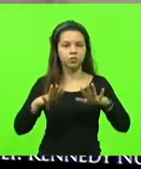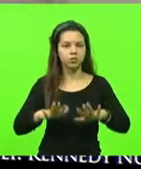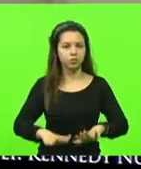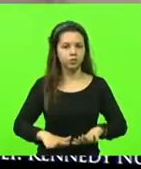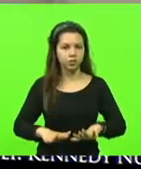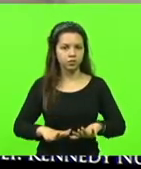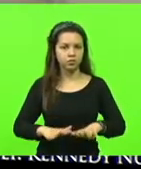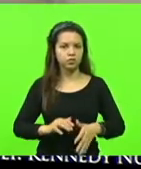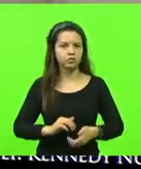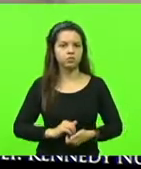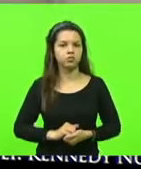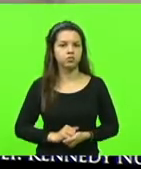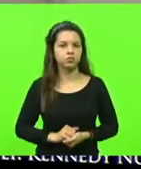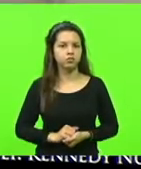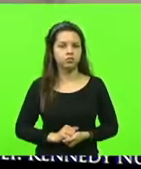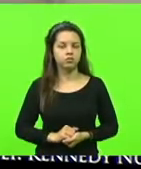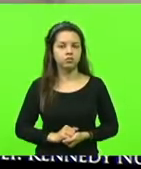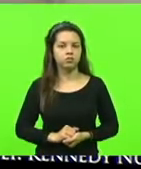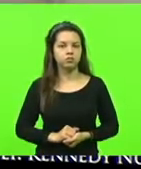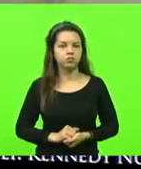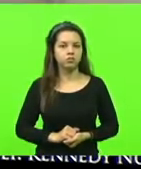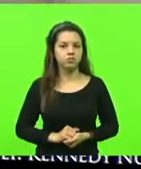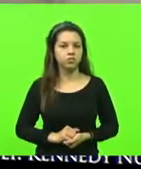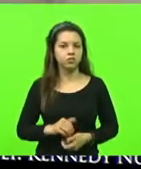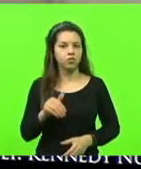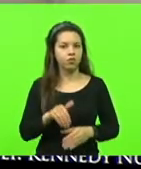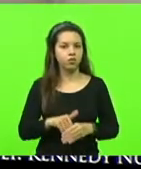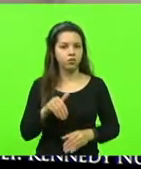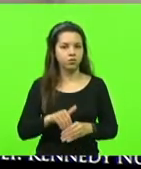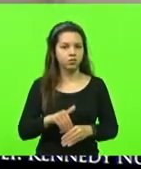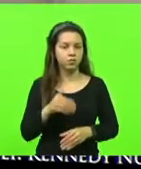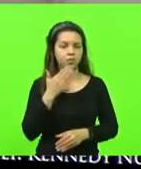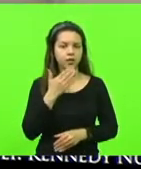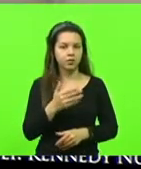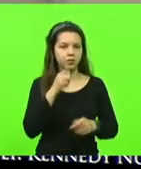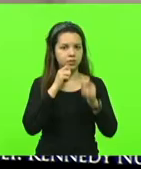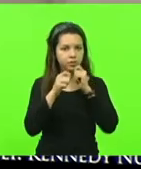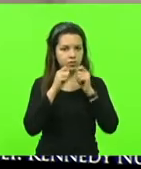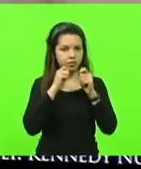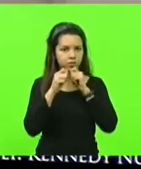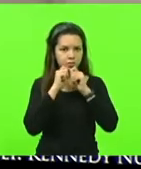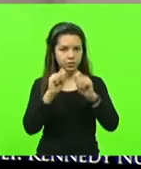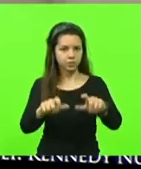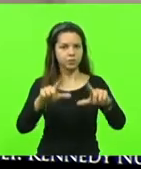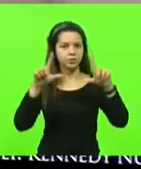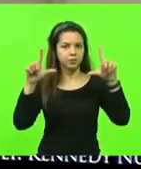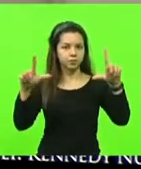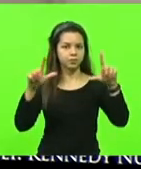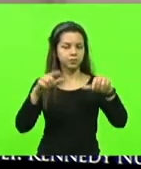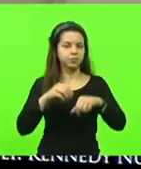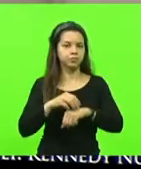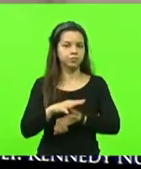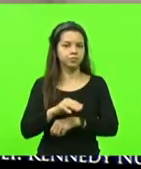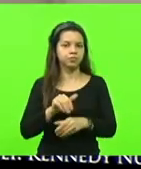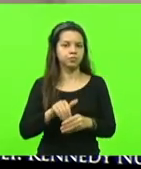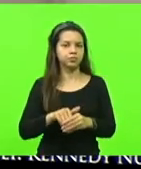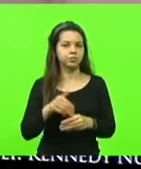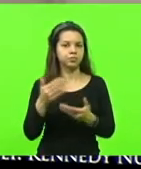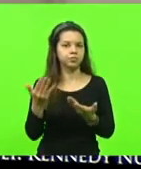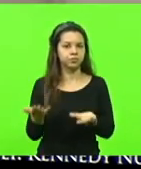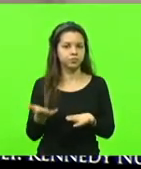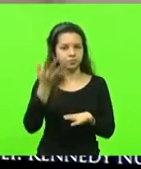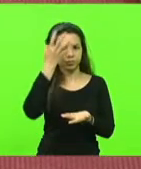discutir... Para encaminhamento, senhor presidente... Em votação, peço assessoria que abra o painel para encaminhamento e voto com a palavra do deputado Eduardo